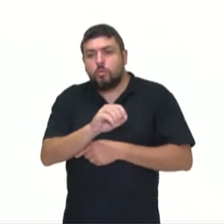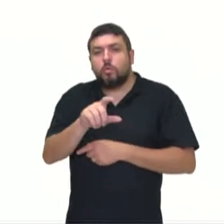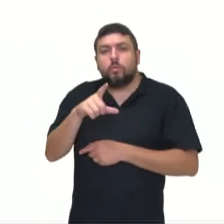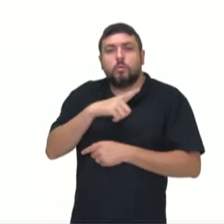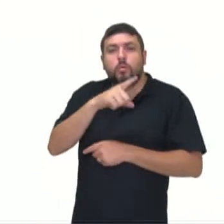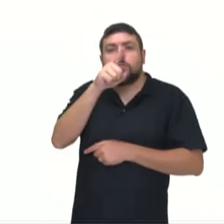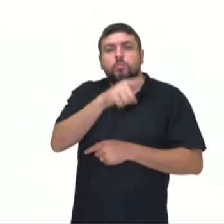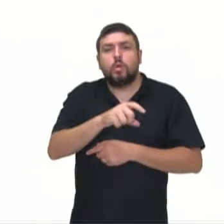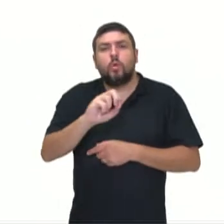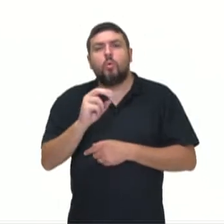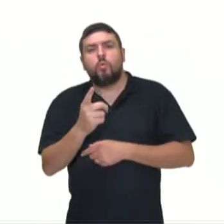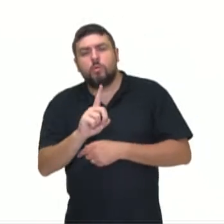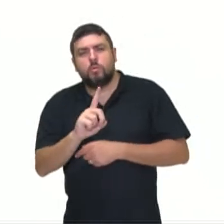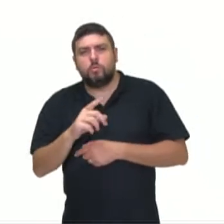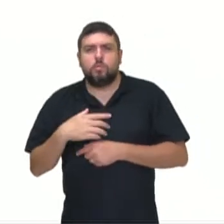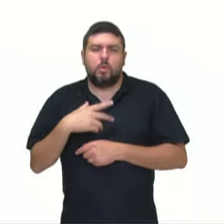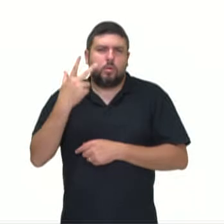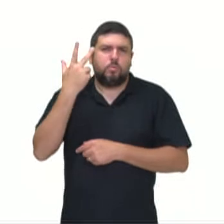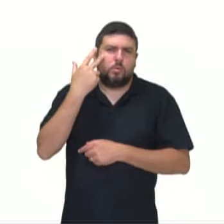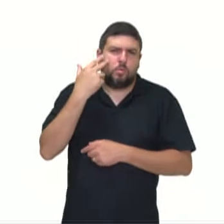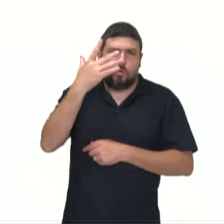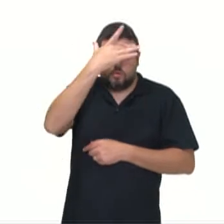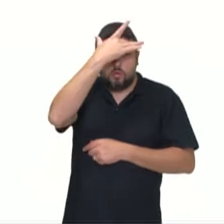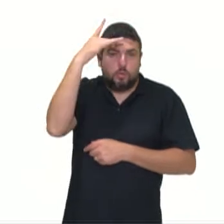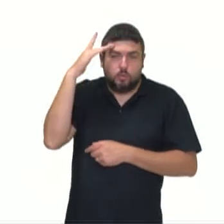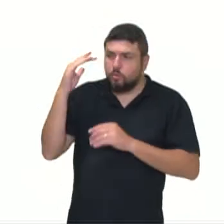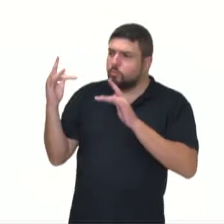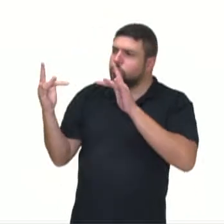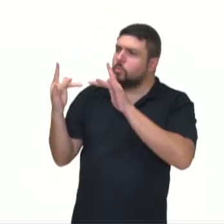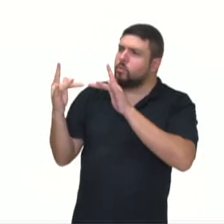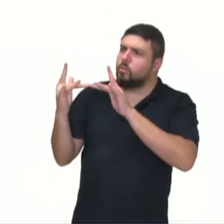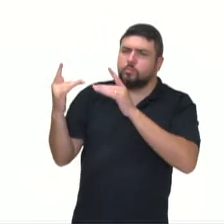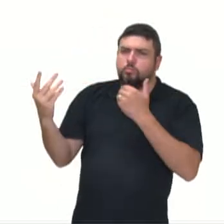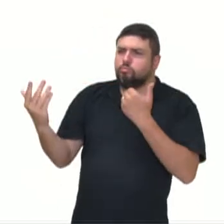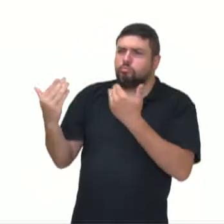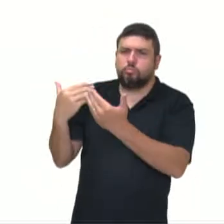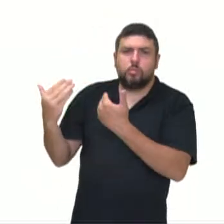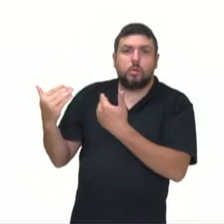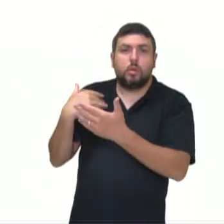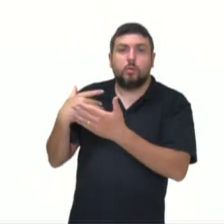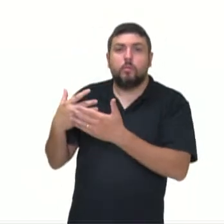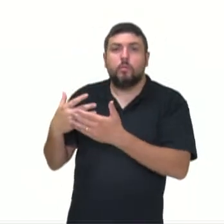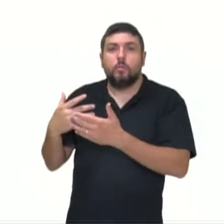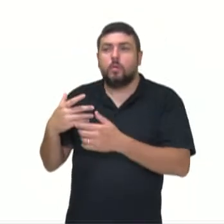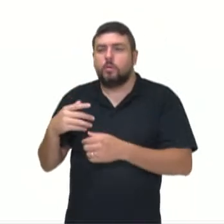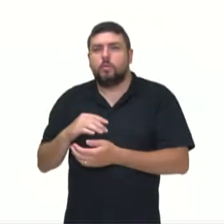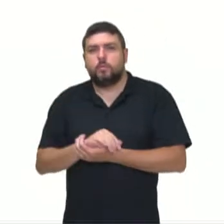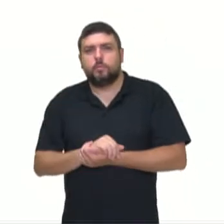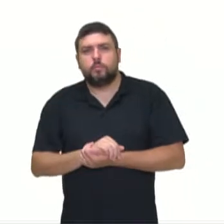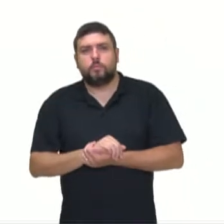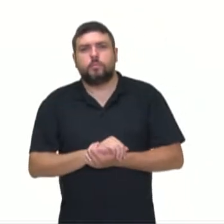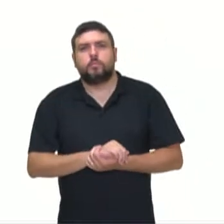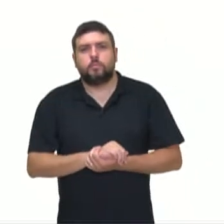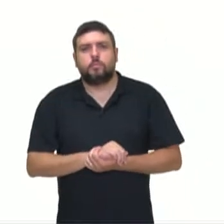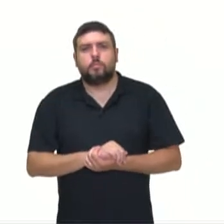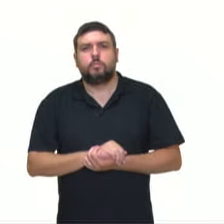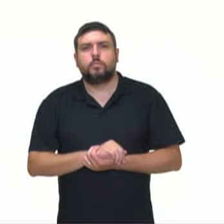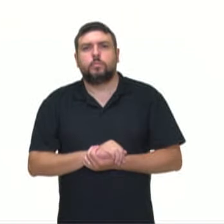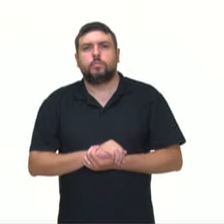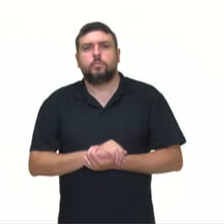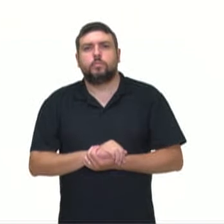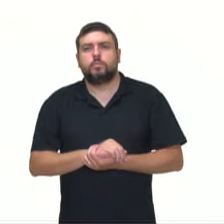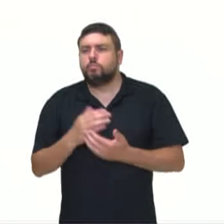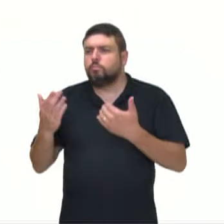dúvidas sobre acentuação. Quero hacer-me un tatuaje, pero no estoy segura se la palabra un lleva tilde